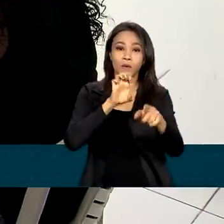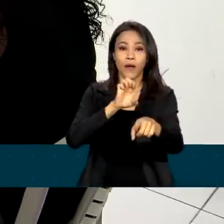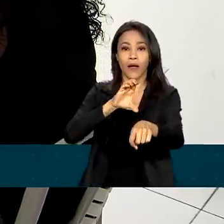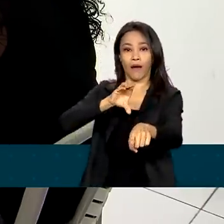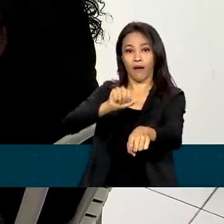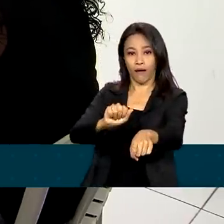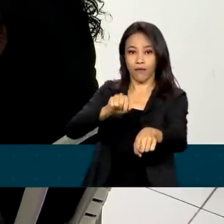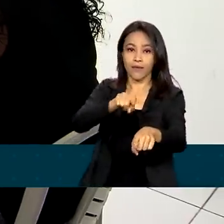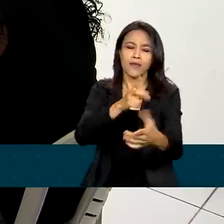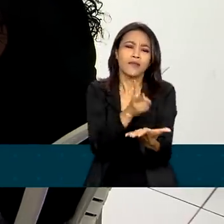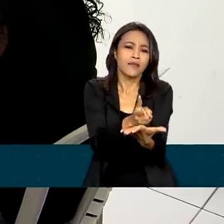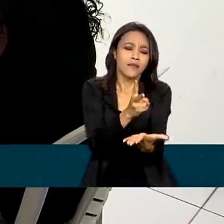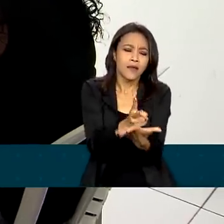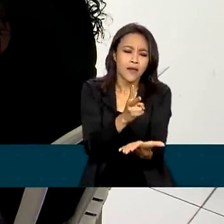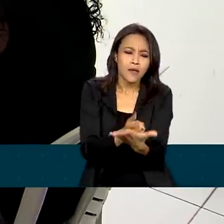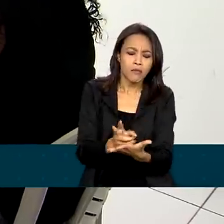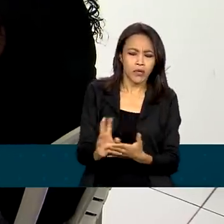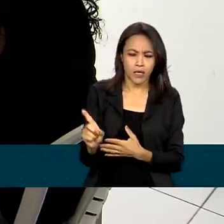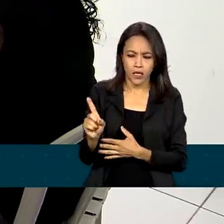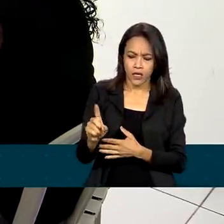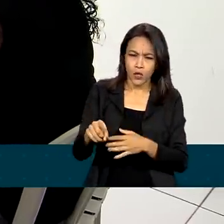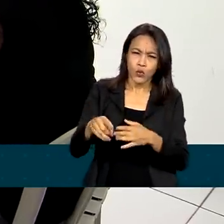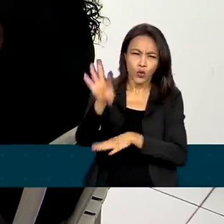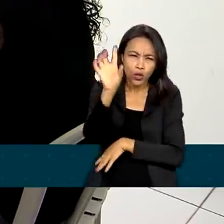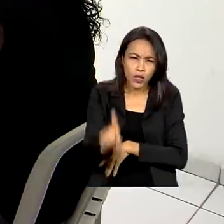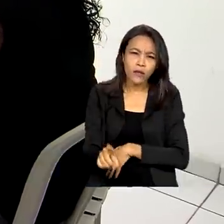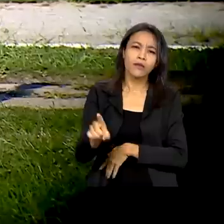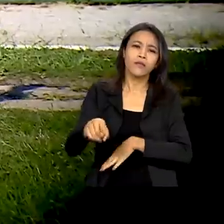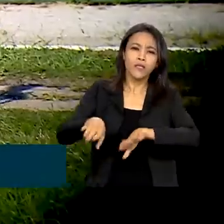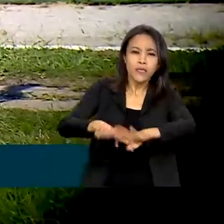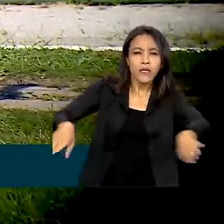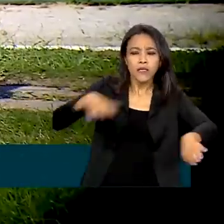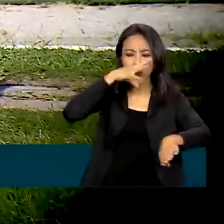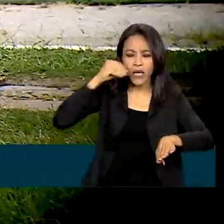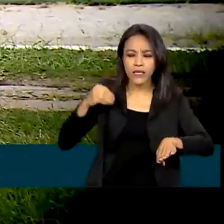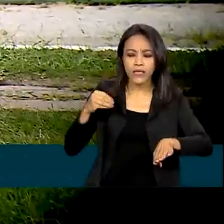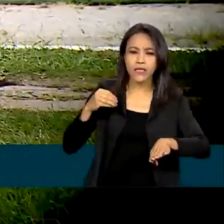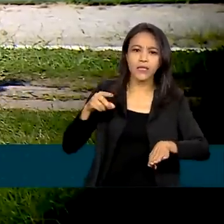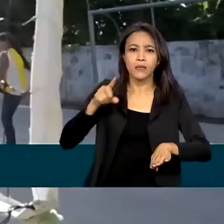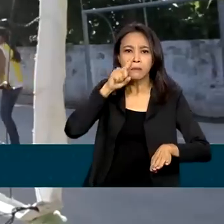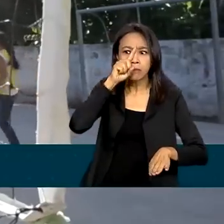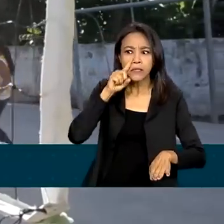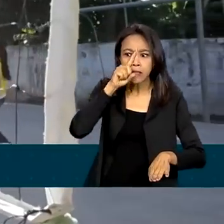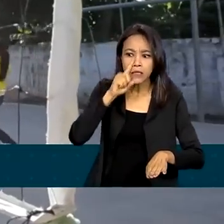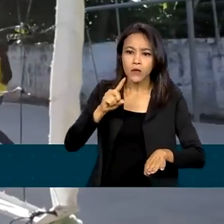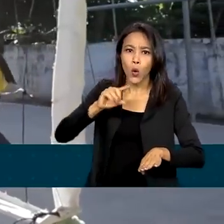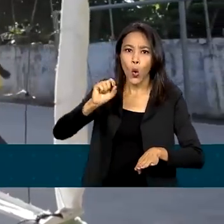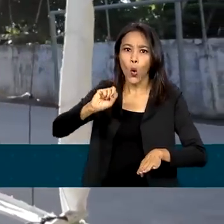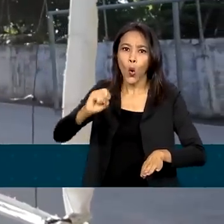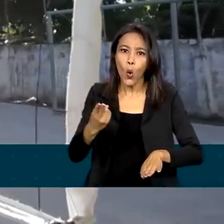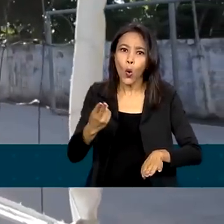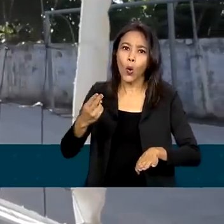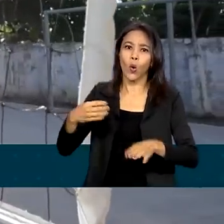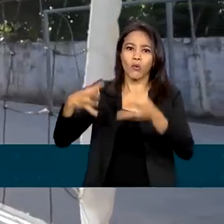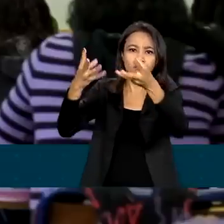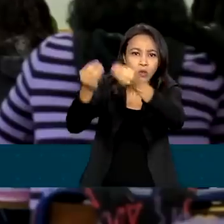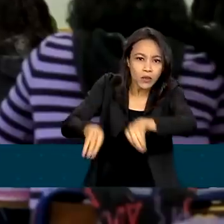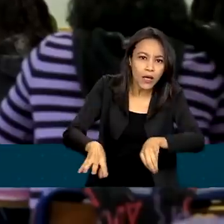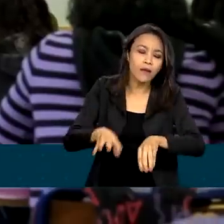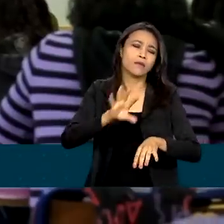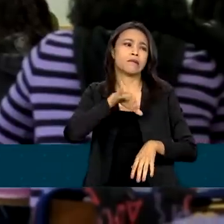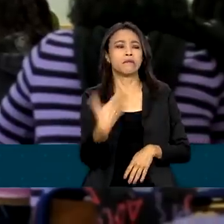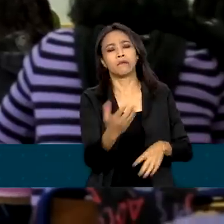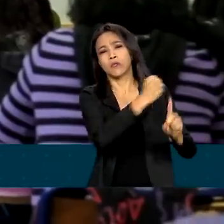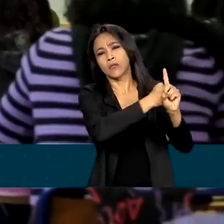Eles agem sempre que os direitos de crianças e adolescentes são ameaçados ou violados, seja pela sociedade,